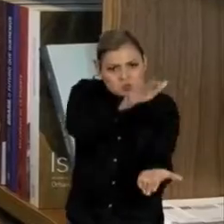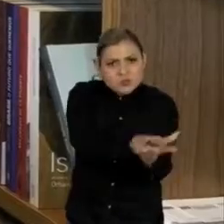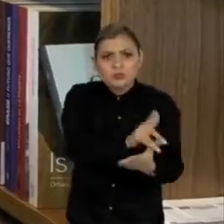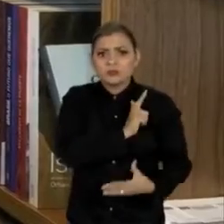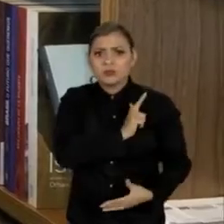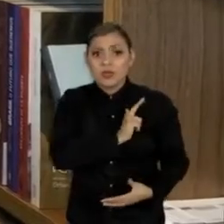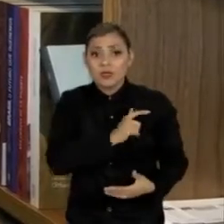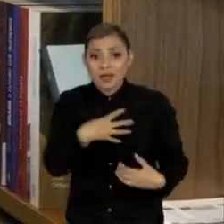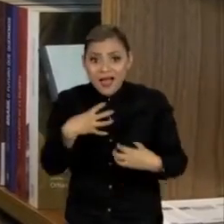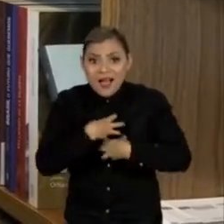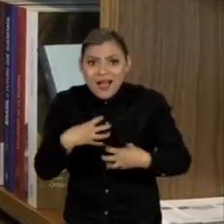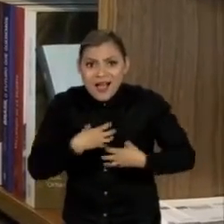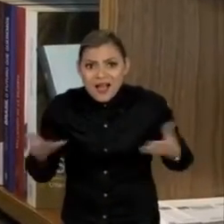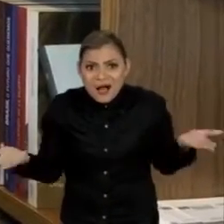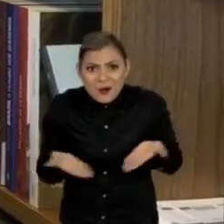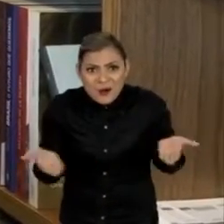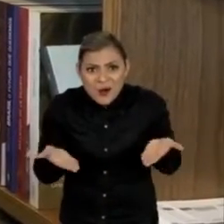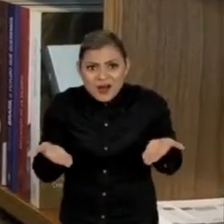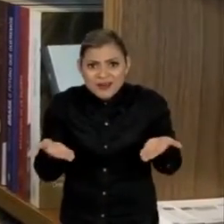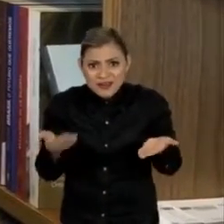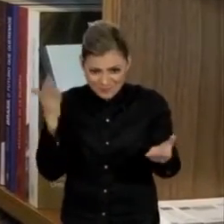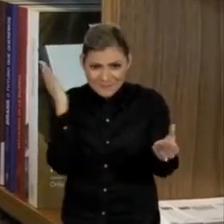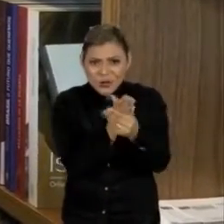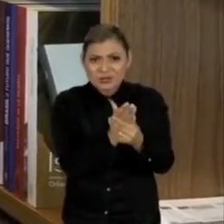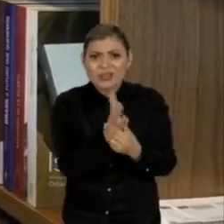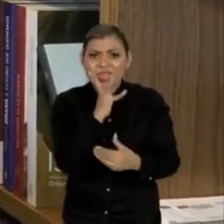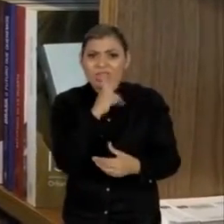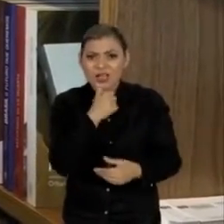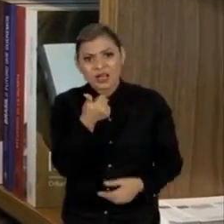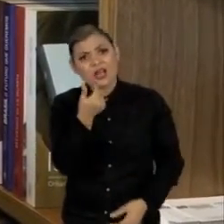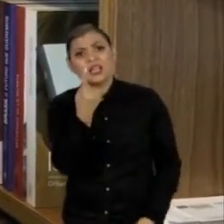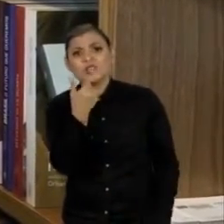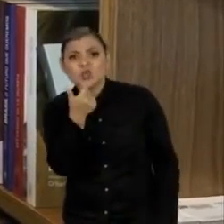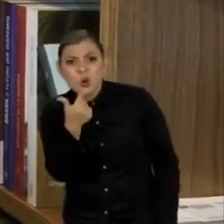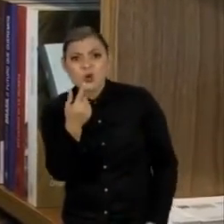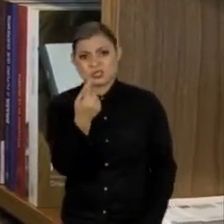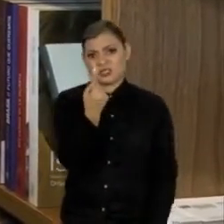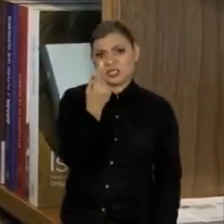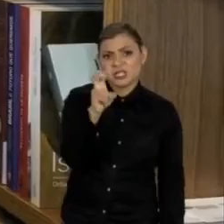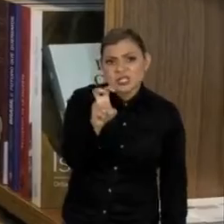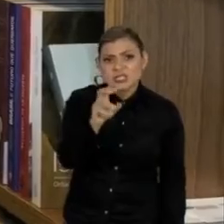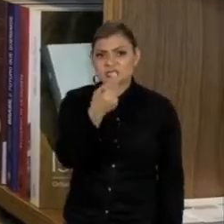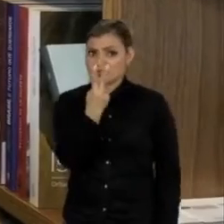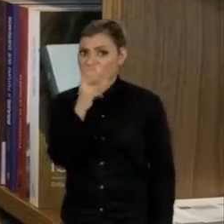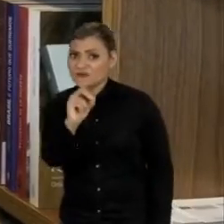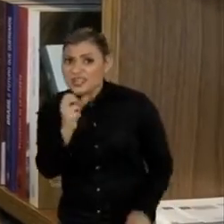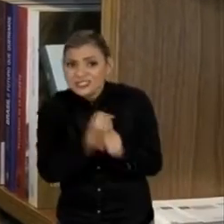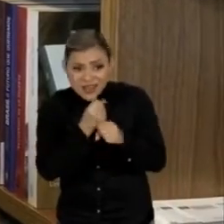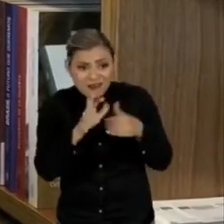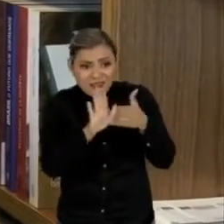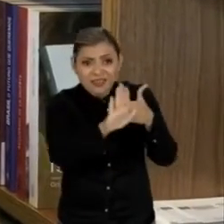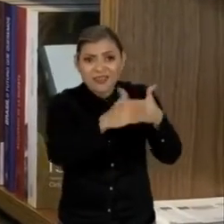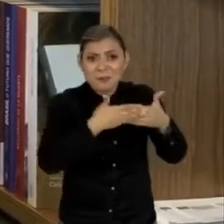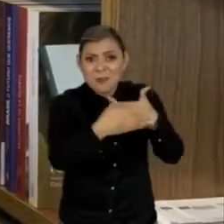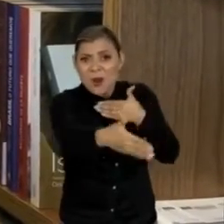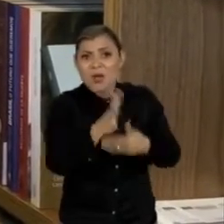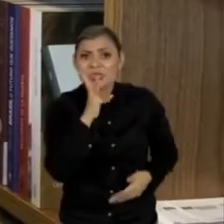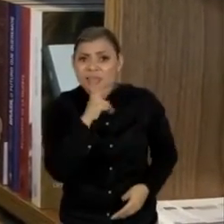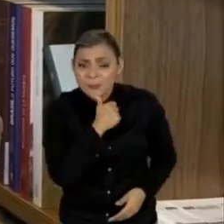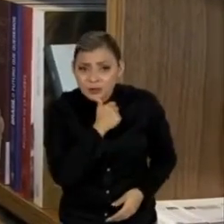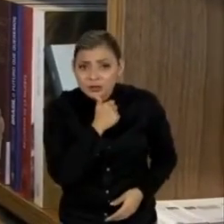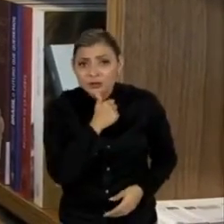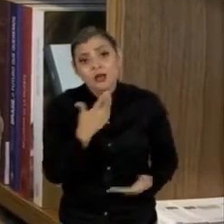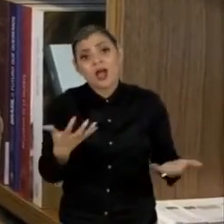E a sensação agora, com processos que podem durar 12, 15, 20 anos, para depois disso começar a ser cumprida a pena,